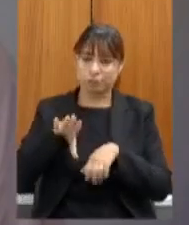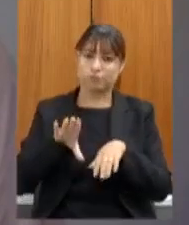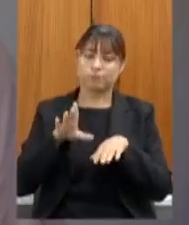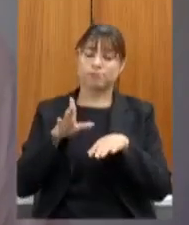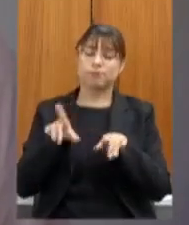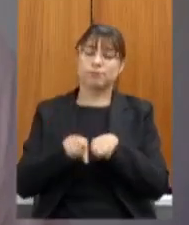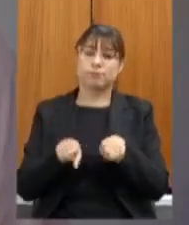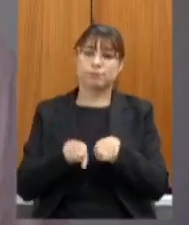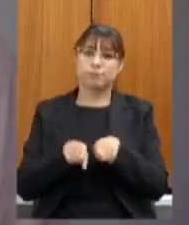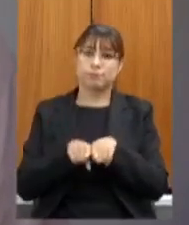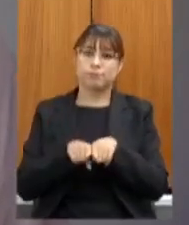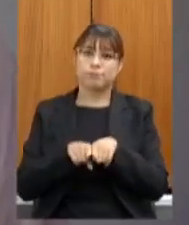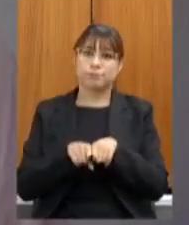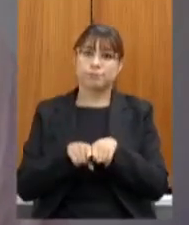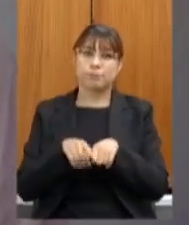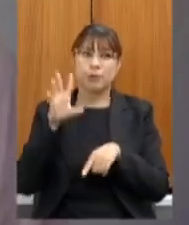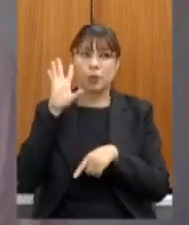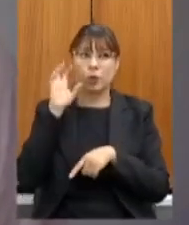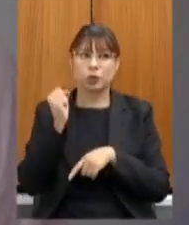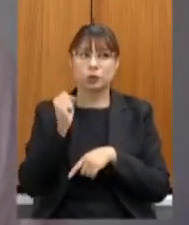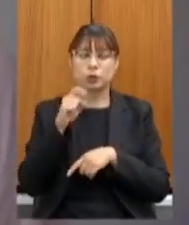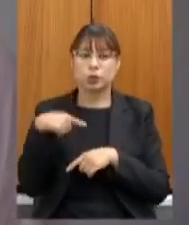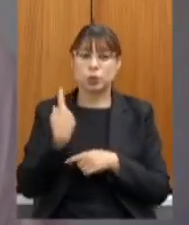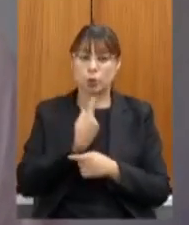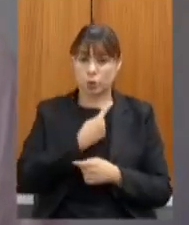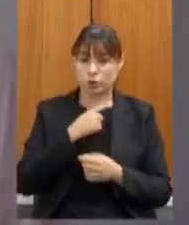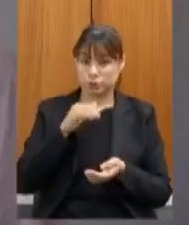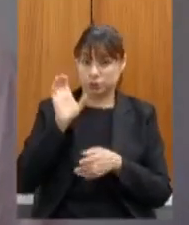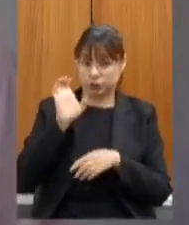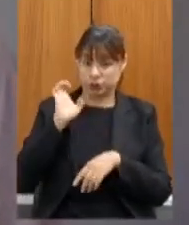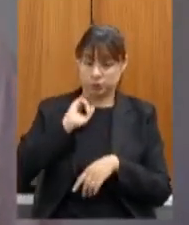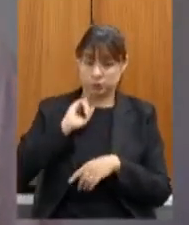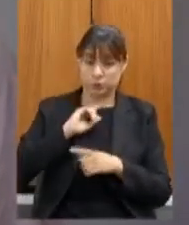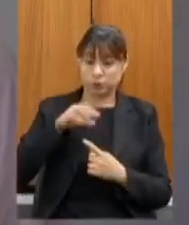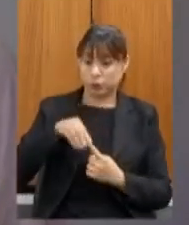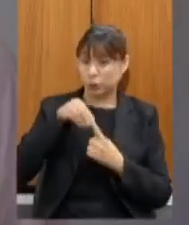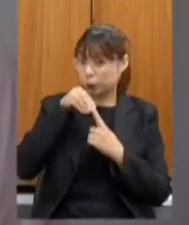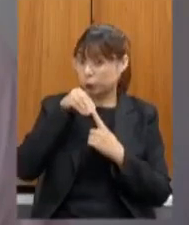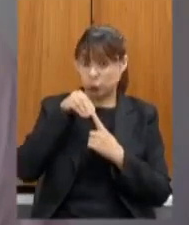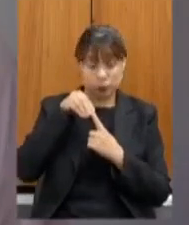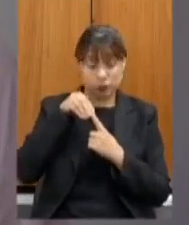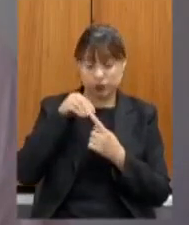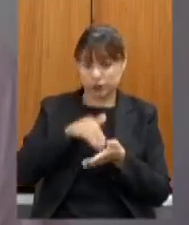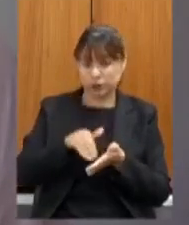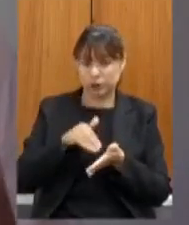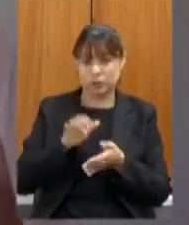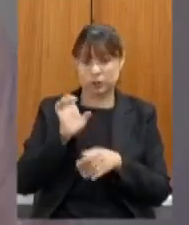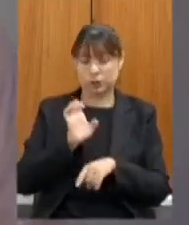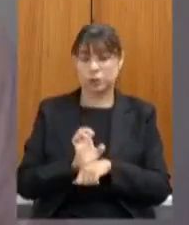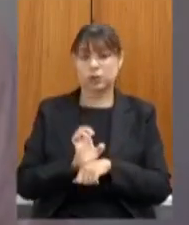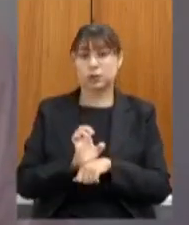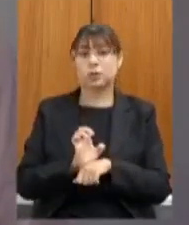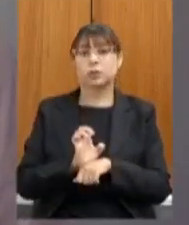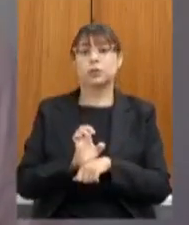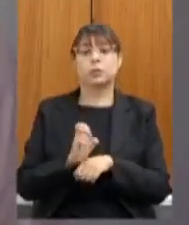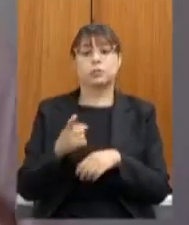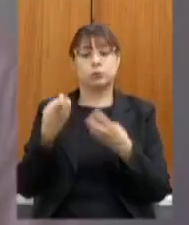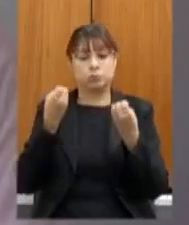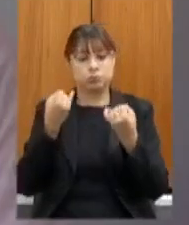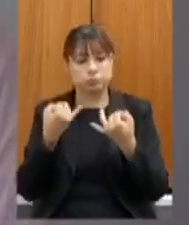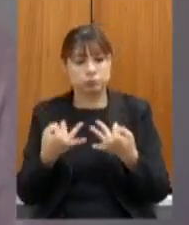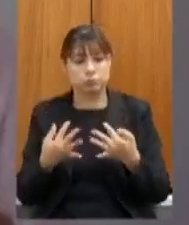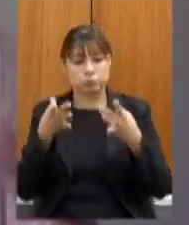vocês fomos acredito que a única Secretaria de Estado que realizou atividade avaliação diagnóstica